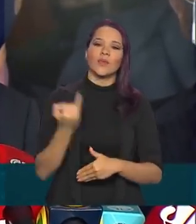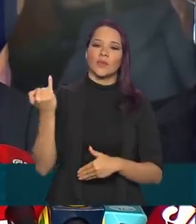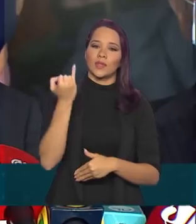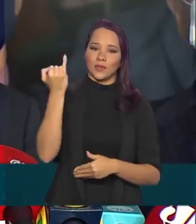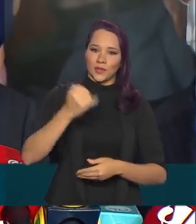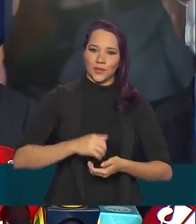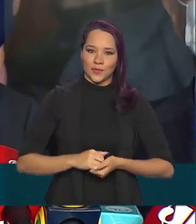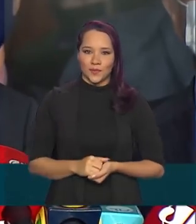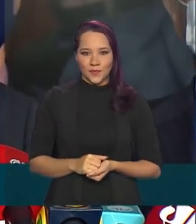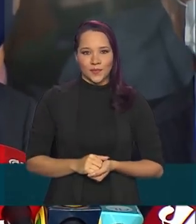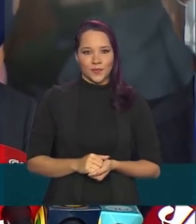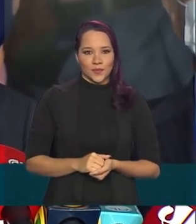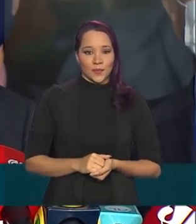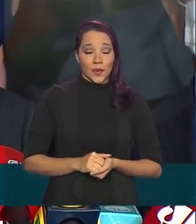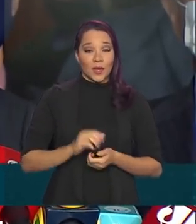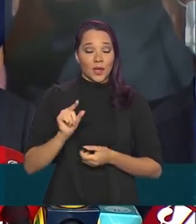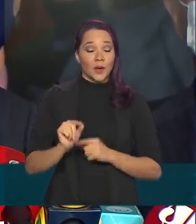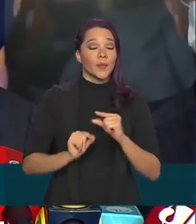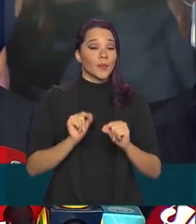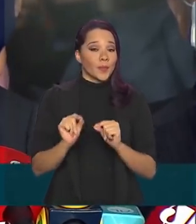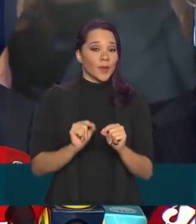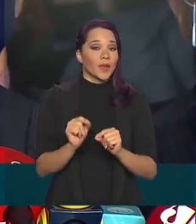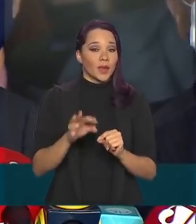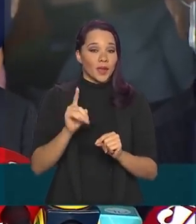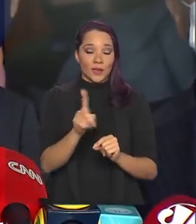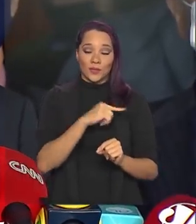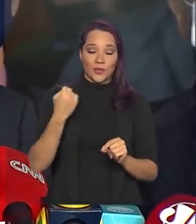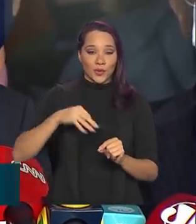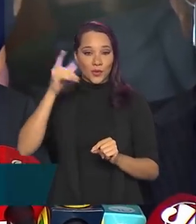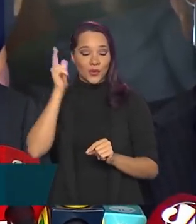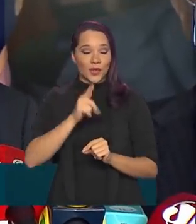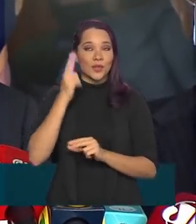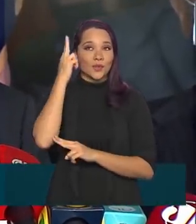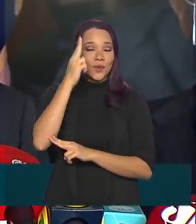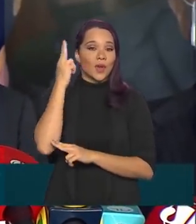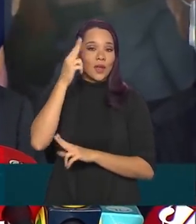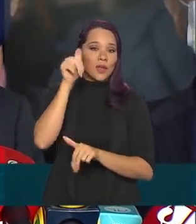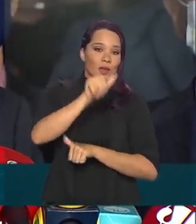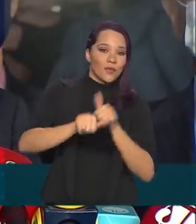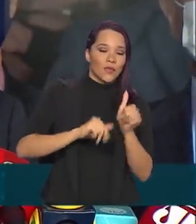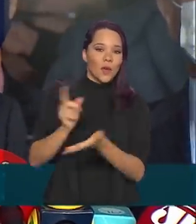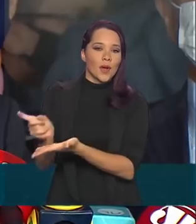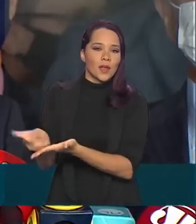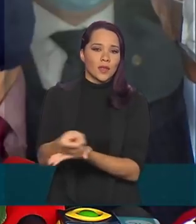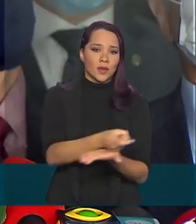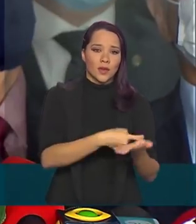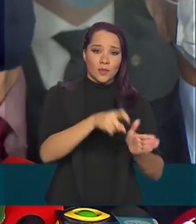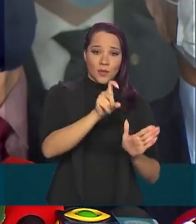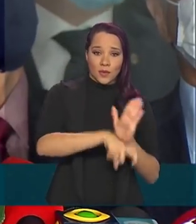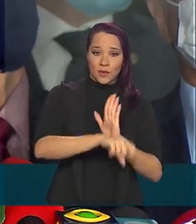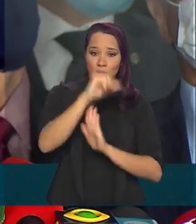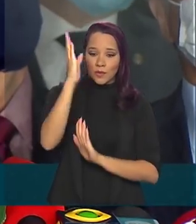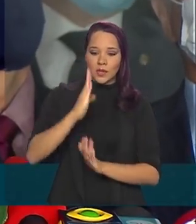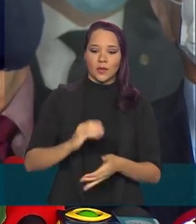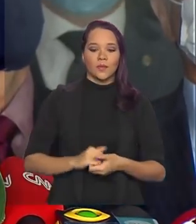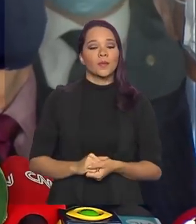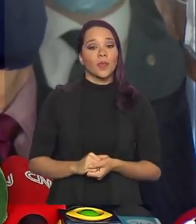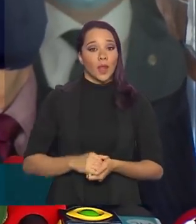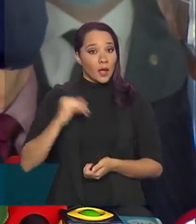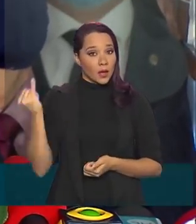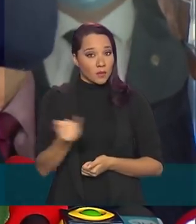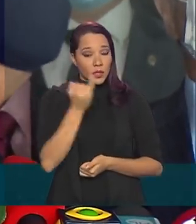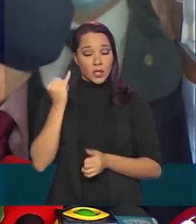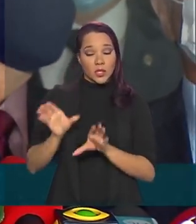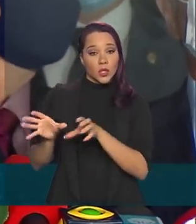no rumo de fazermos a sonhada reforma tributária brasileira. O importante é que, em